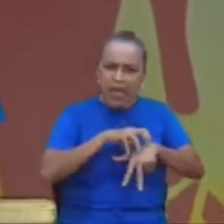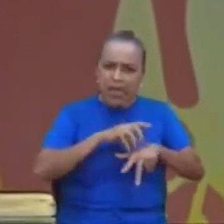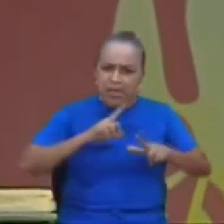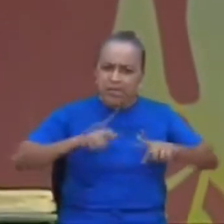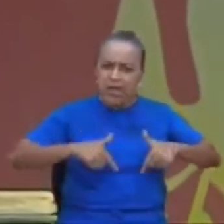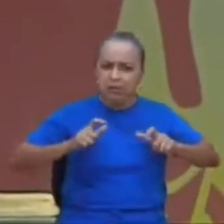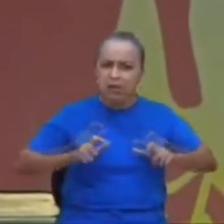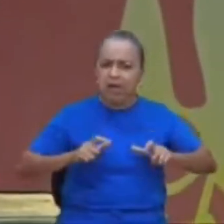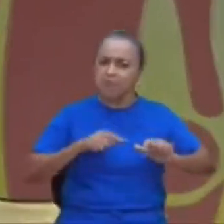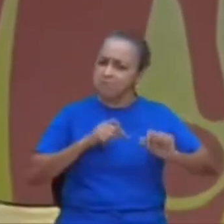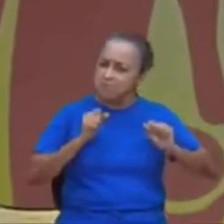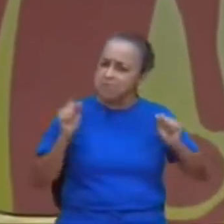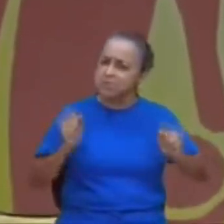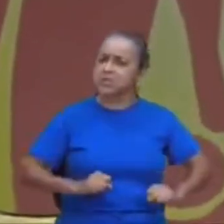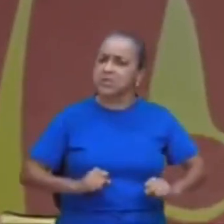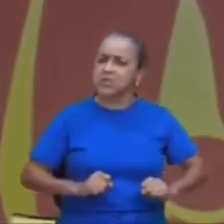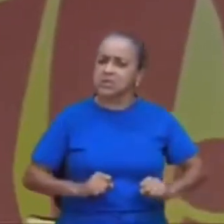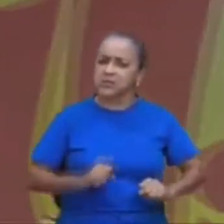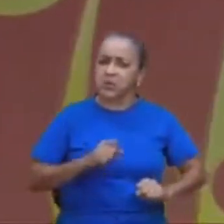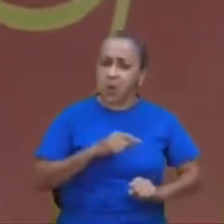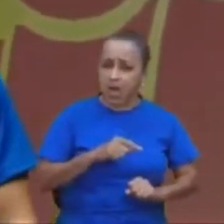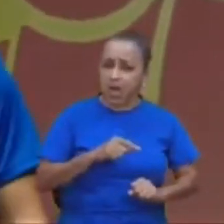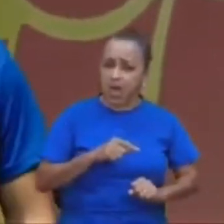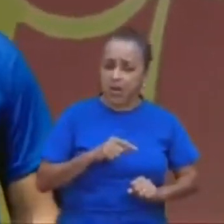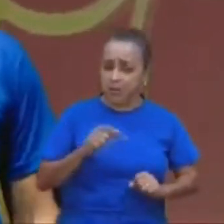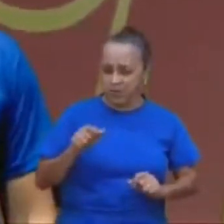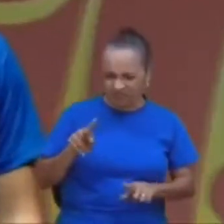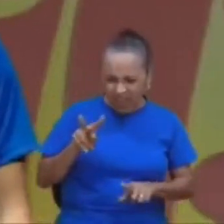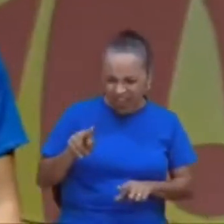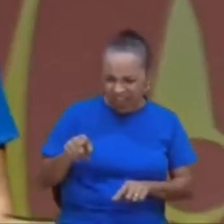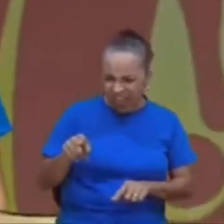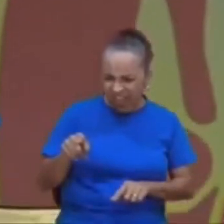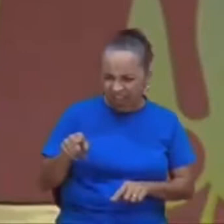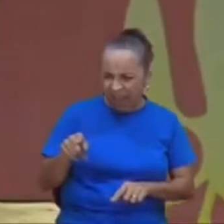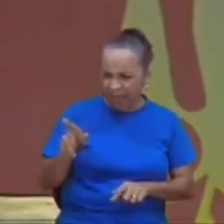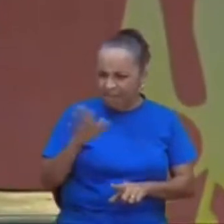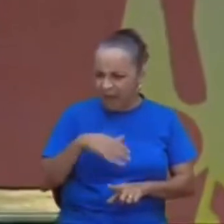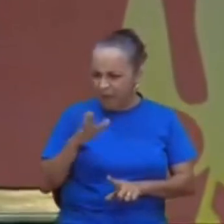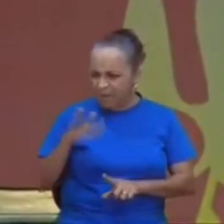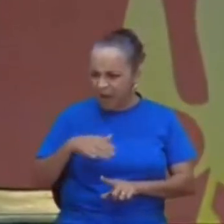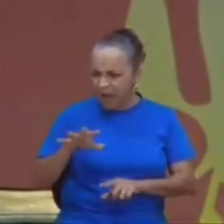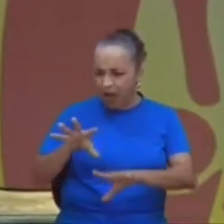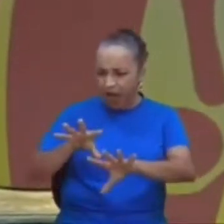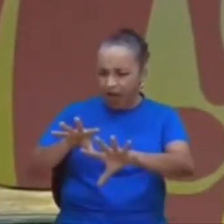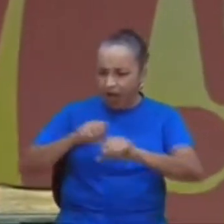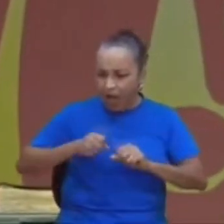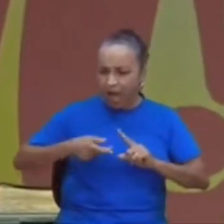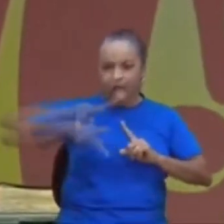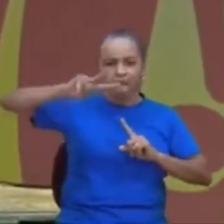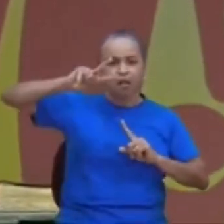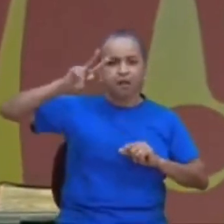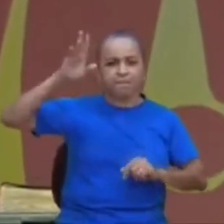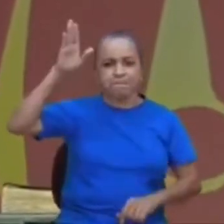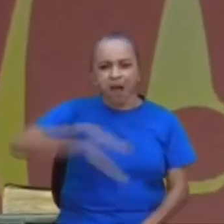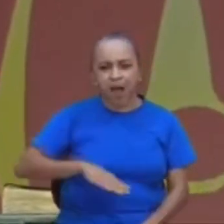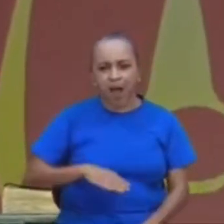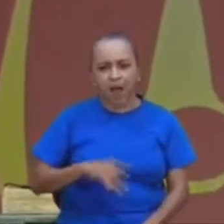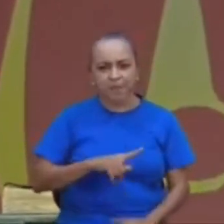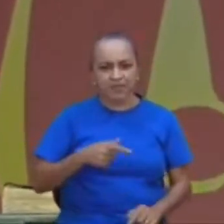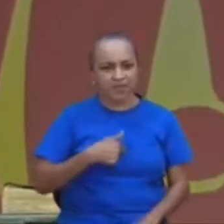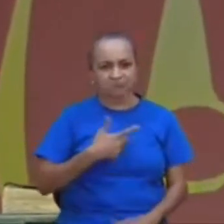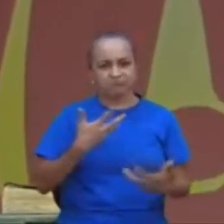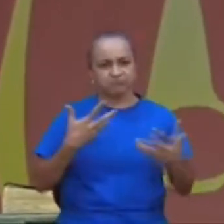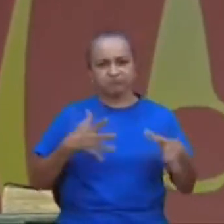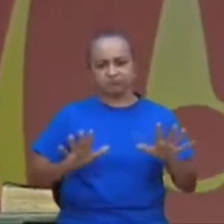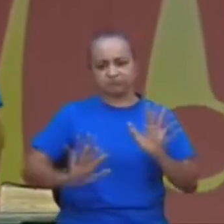ou ele poderia ter sido, os filhos do Eli, ao quadrado, porque ele viu, o que eles faziam, mas mesmo assim, ele